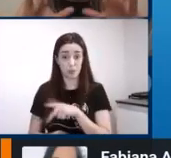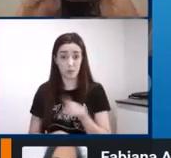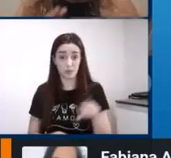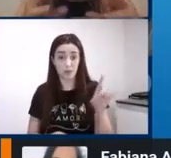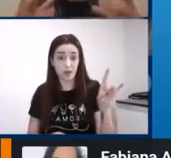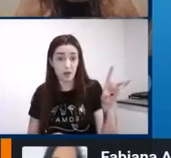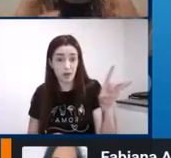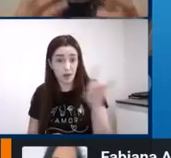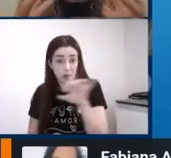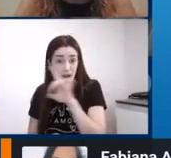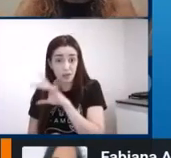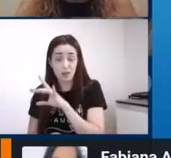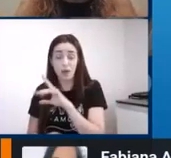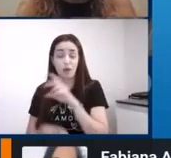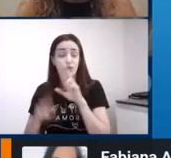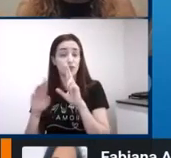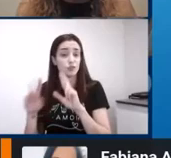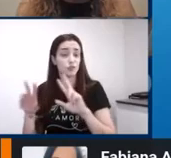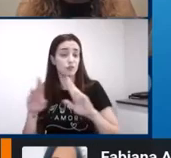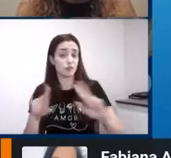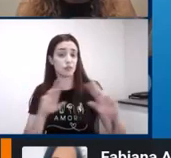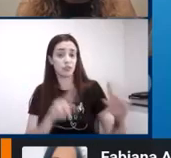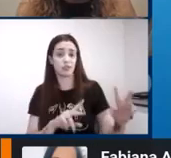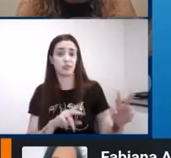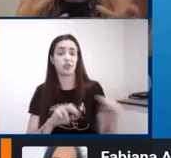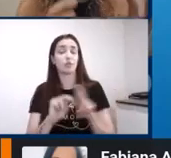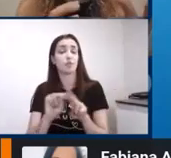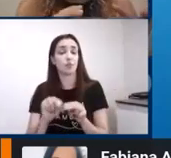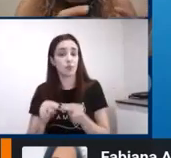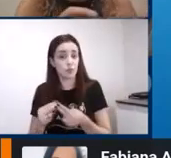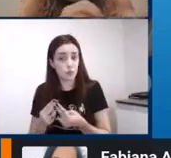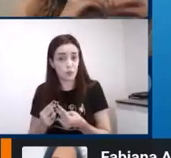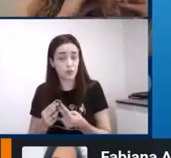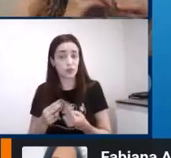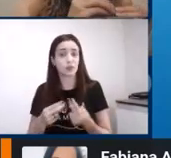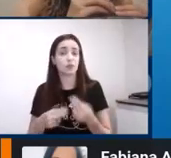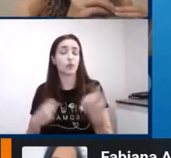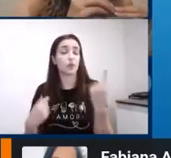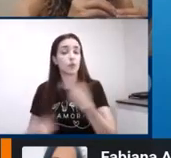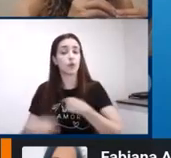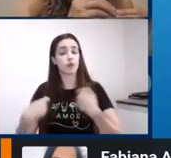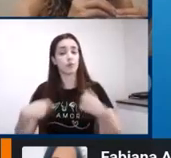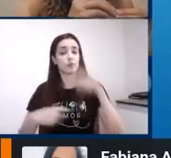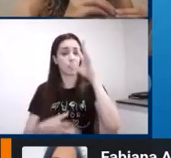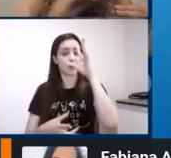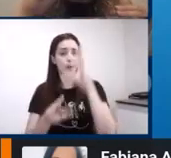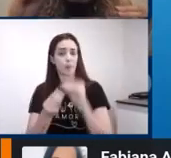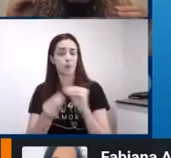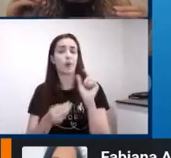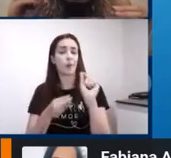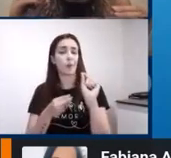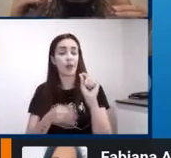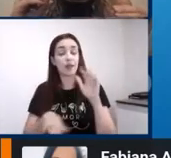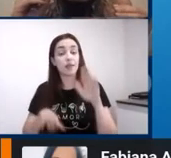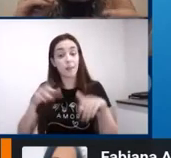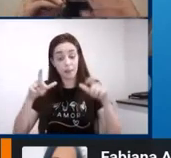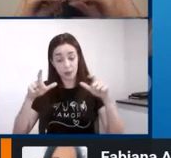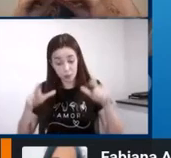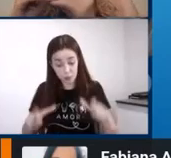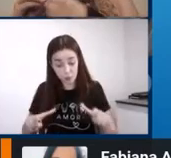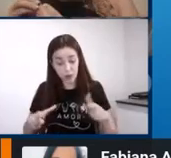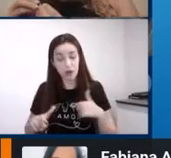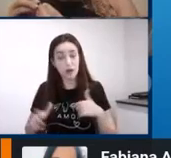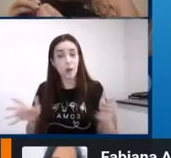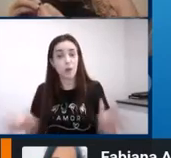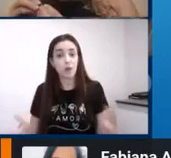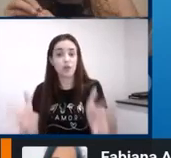Mas essa é a chave do processamento cerebral. Eu entender que eu dependo do meio para estimular, eu